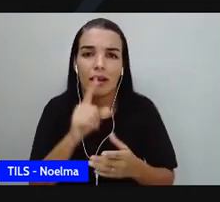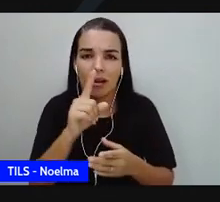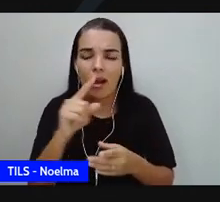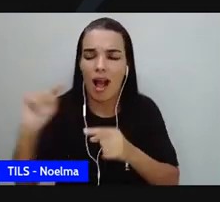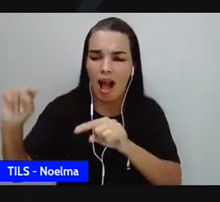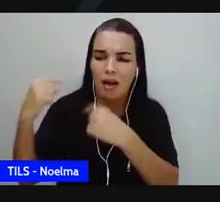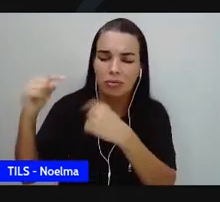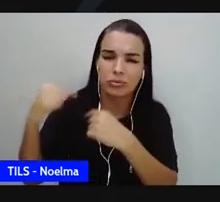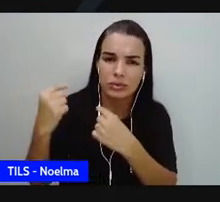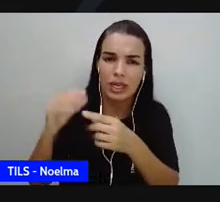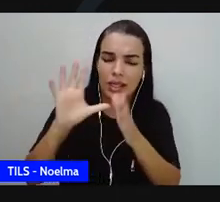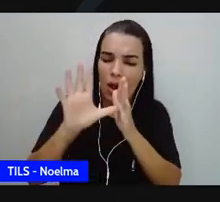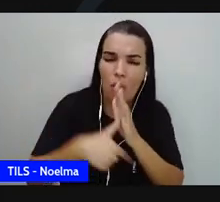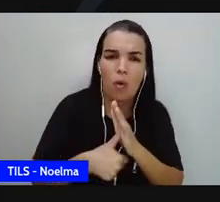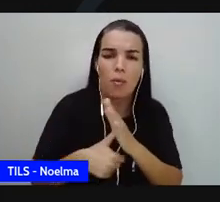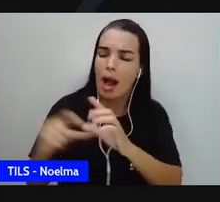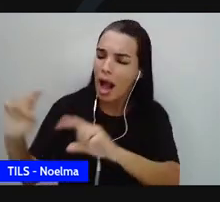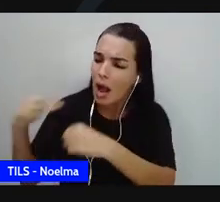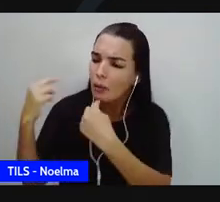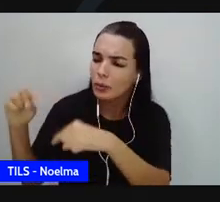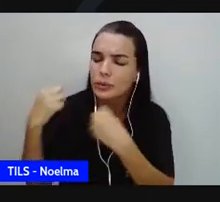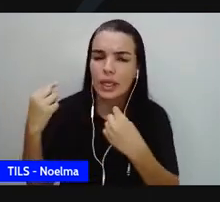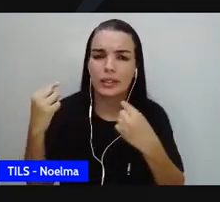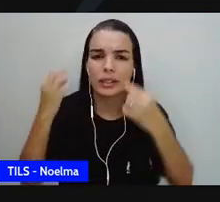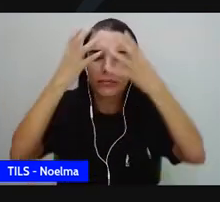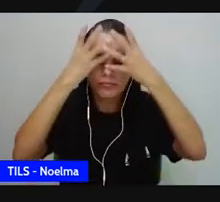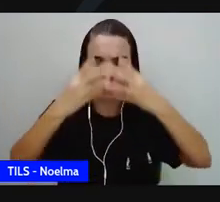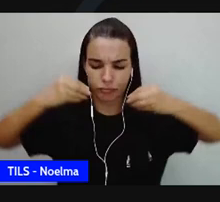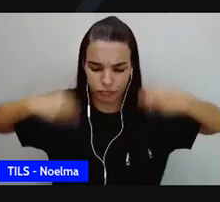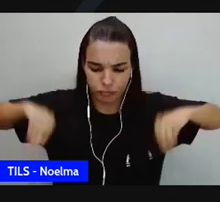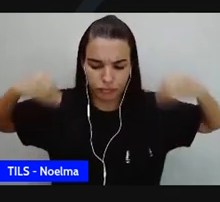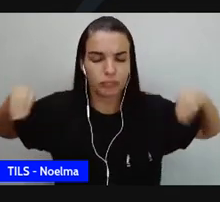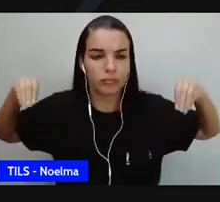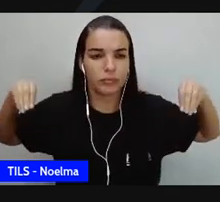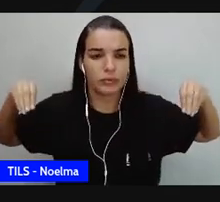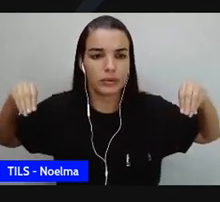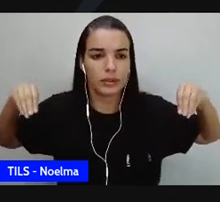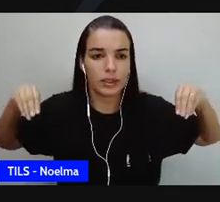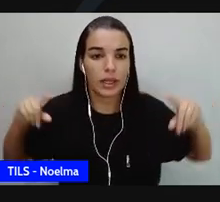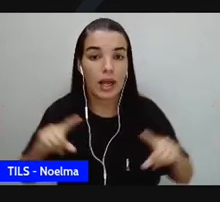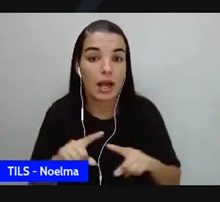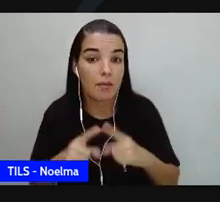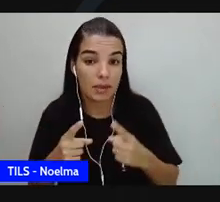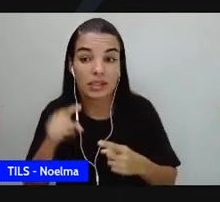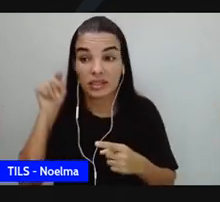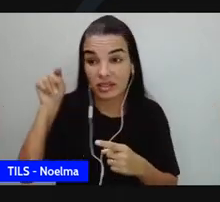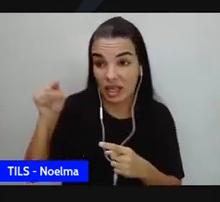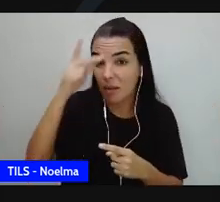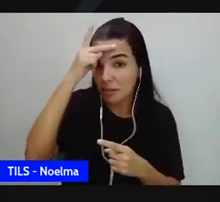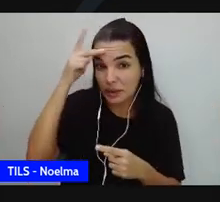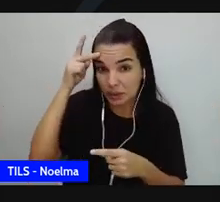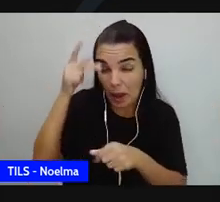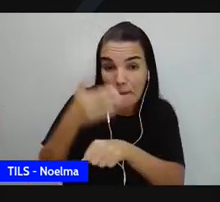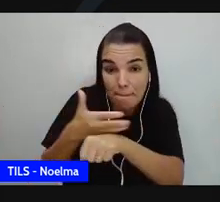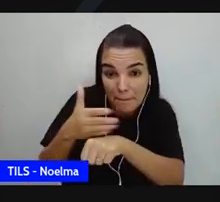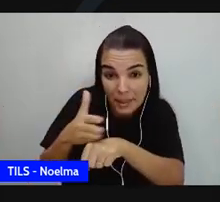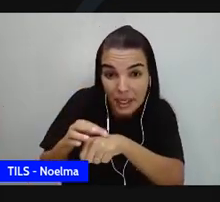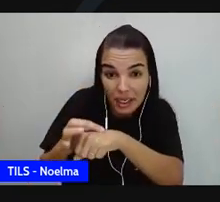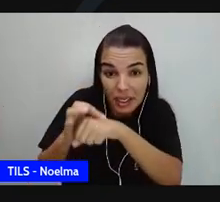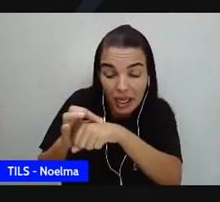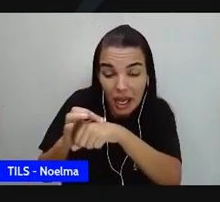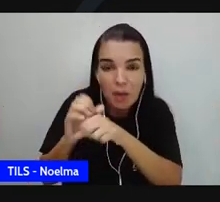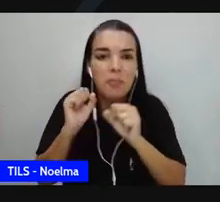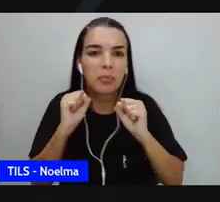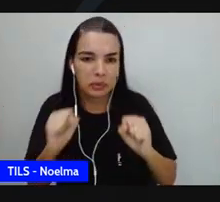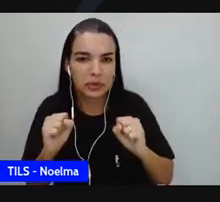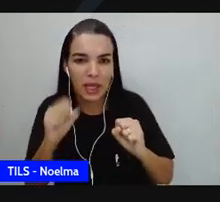acusada de feitiçaria, eles poderiam ler e não era para fazer feitiçaria, mas a Carolina era